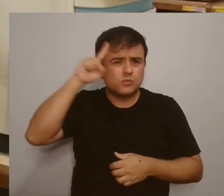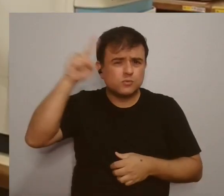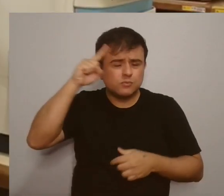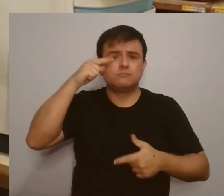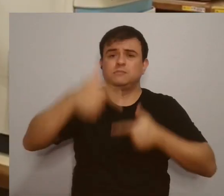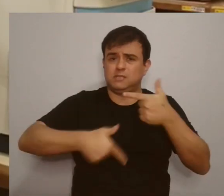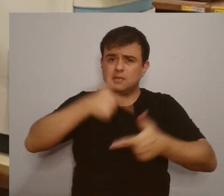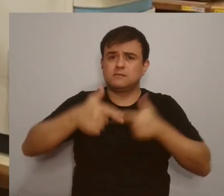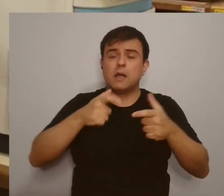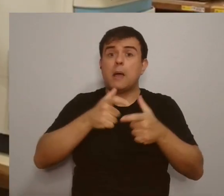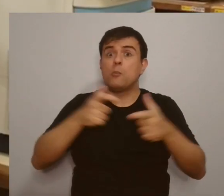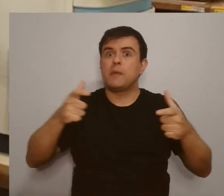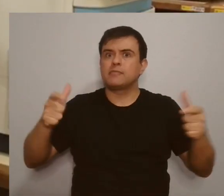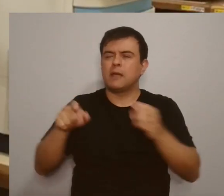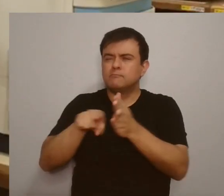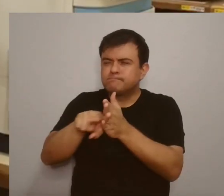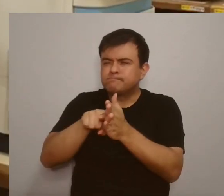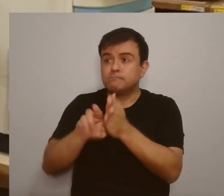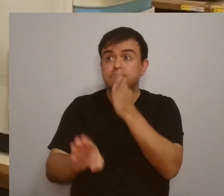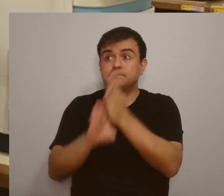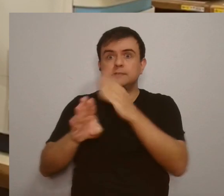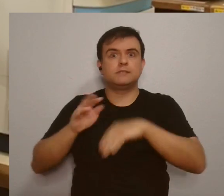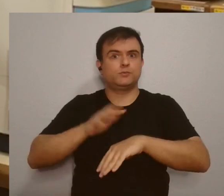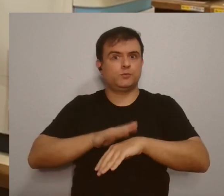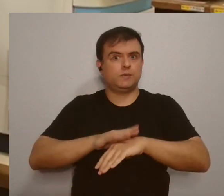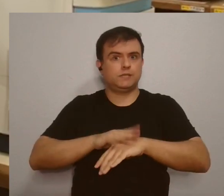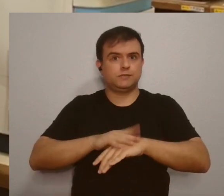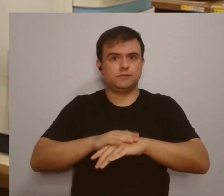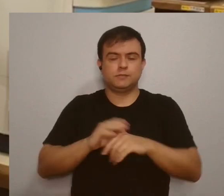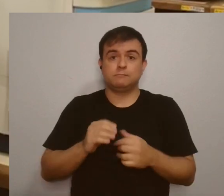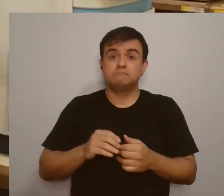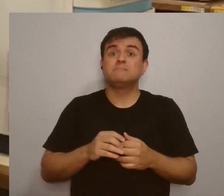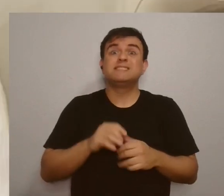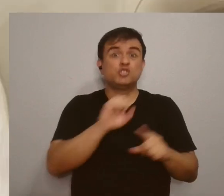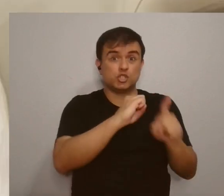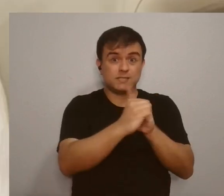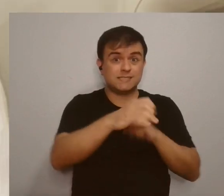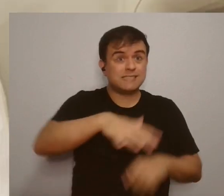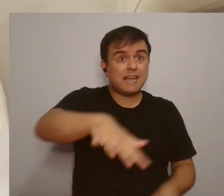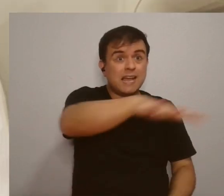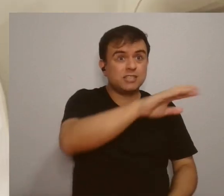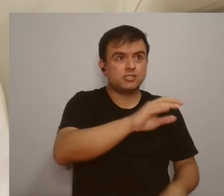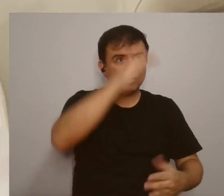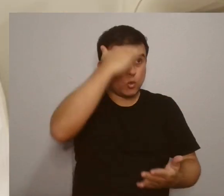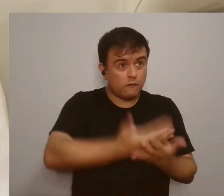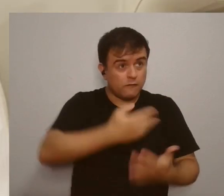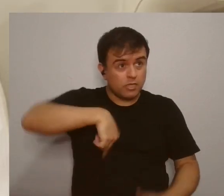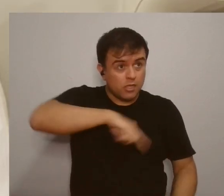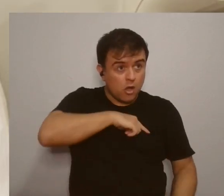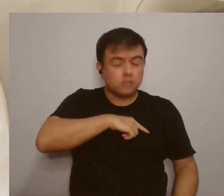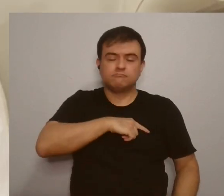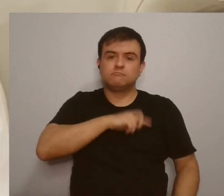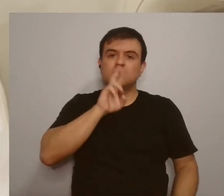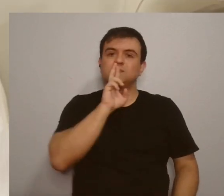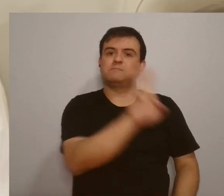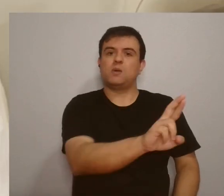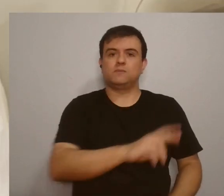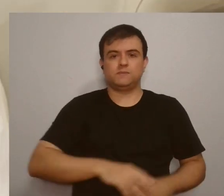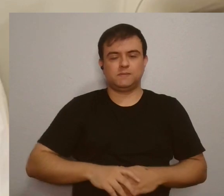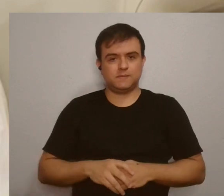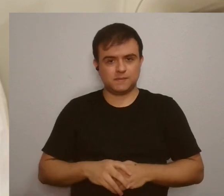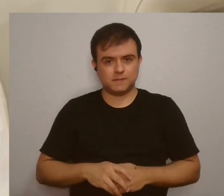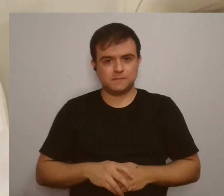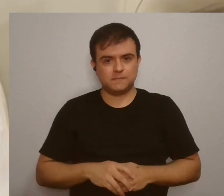diariamente, atuando para aumentar a capacidade diagnóstica dessa pandemia, retribuindo para a sociedade toda a confiança que